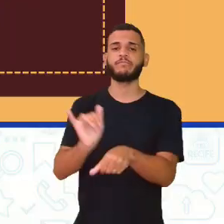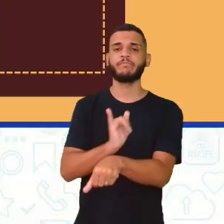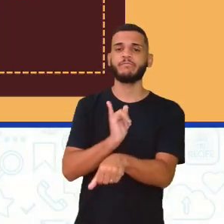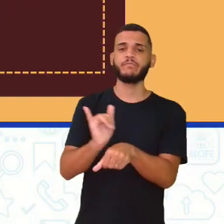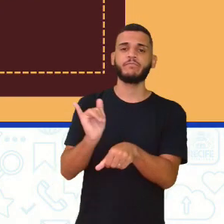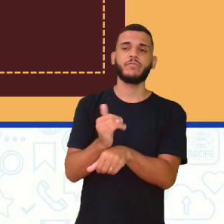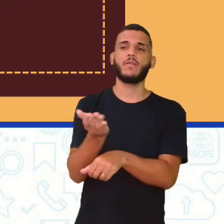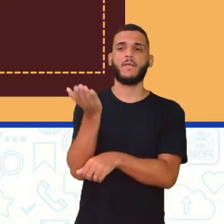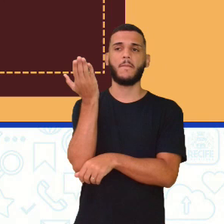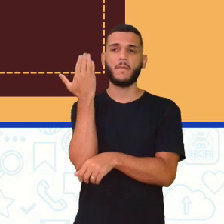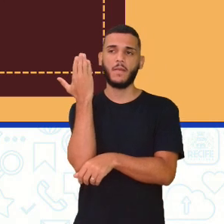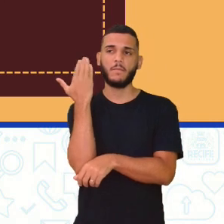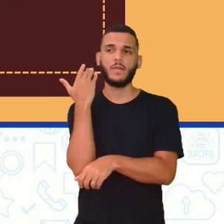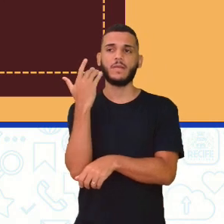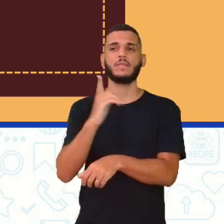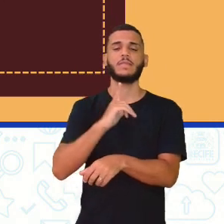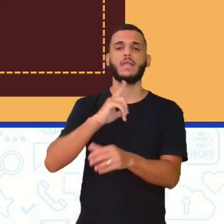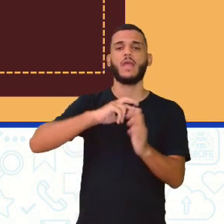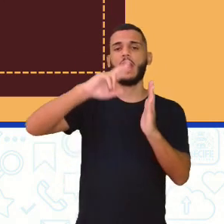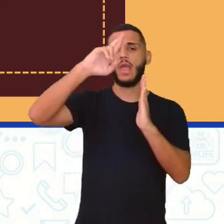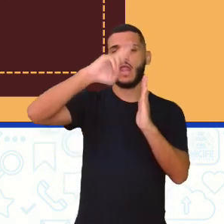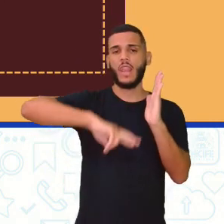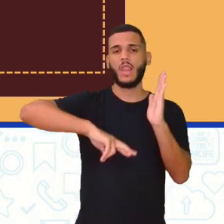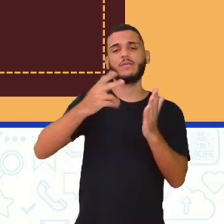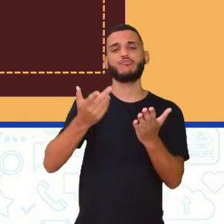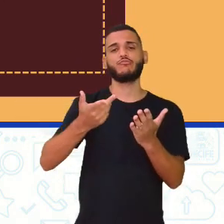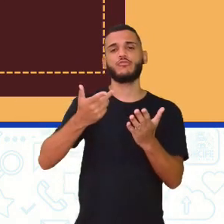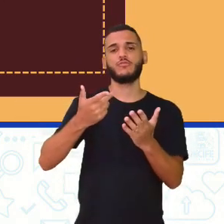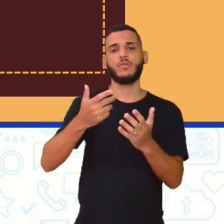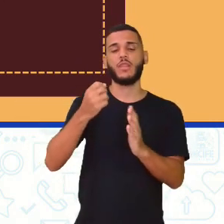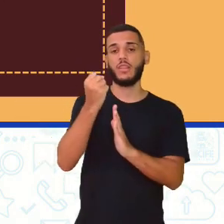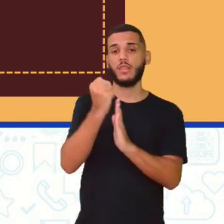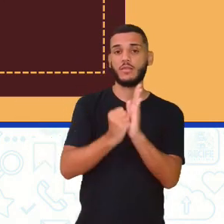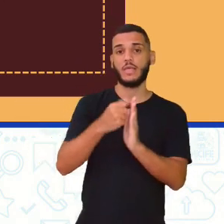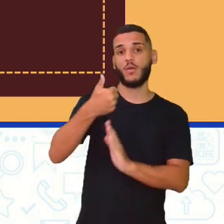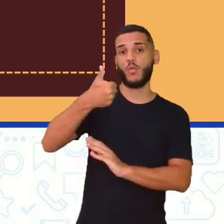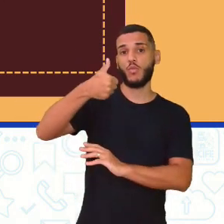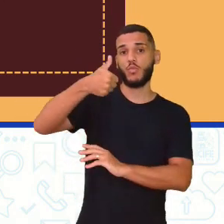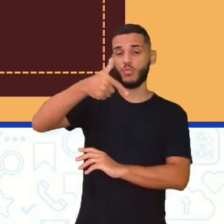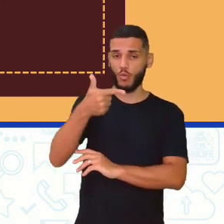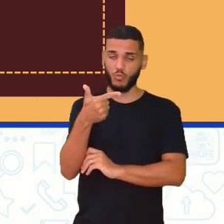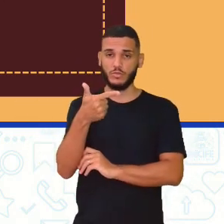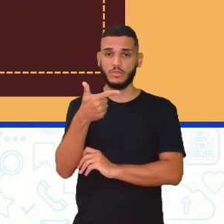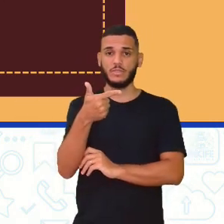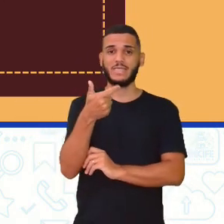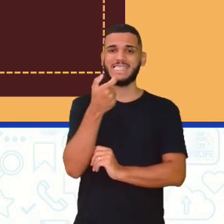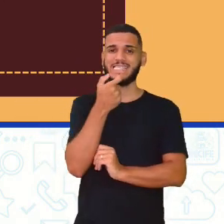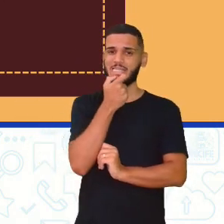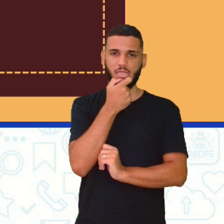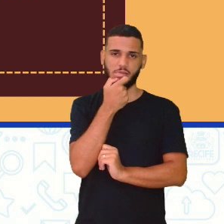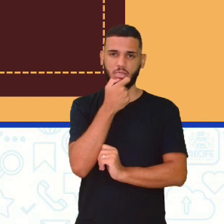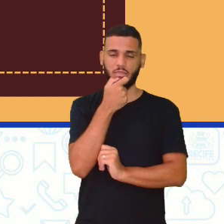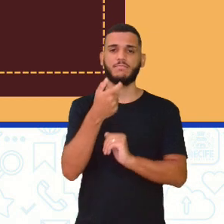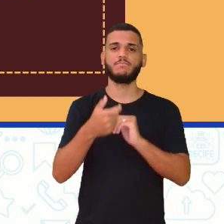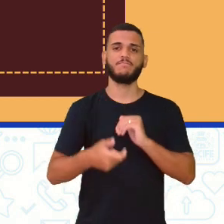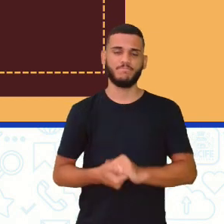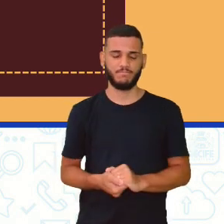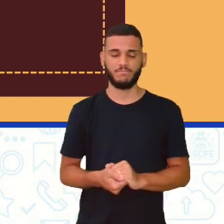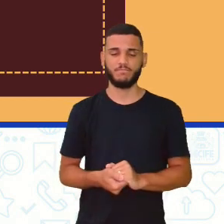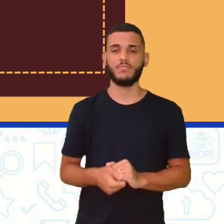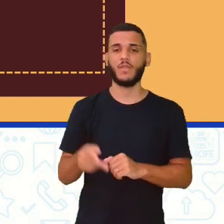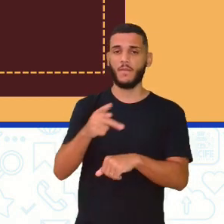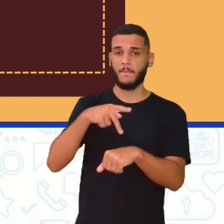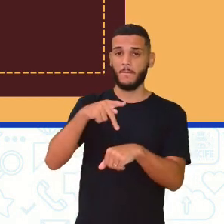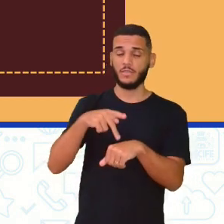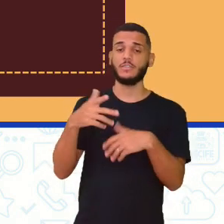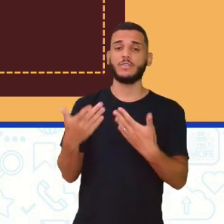encontrada em relatos do século XII, lá na Inglaterra, né? Então, começou